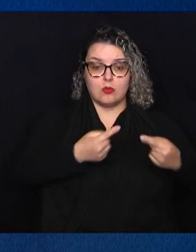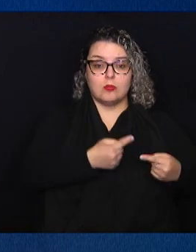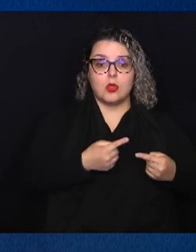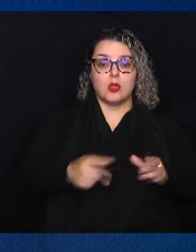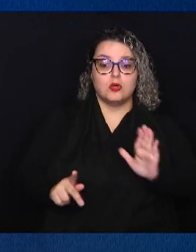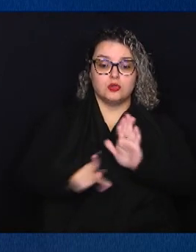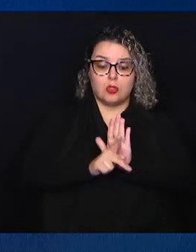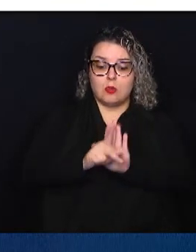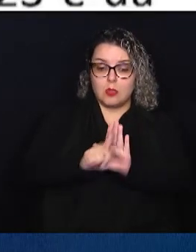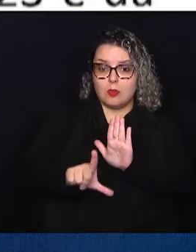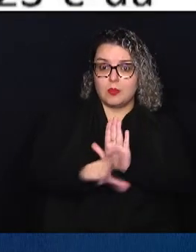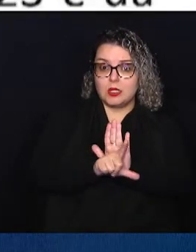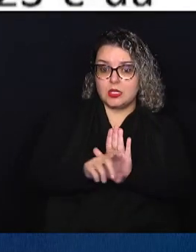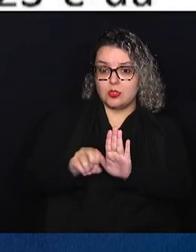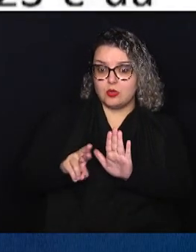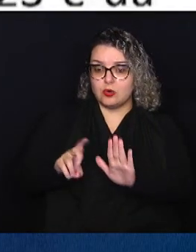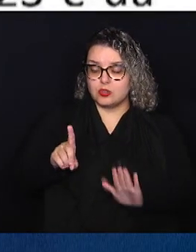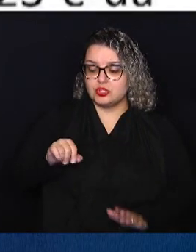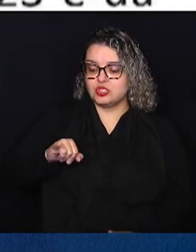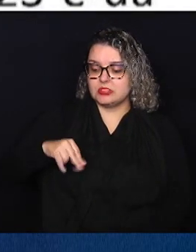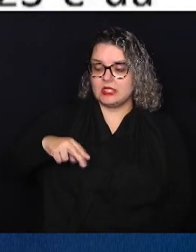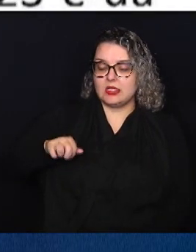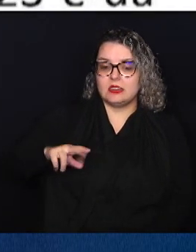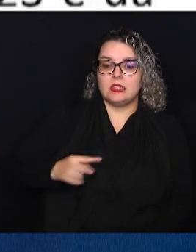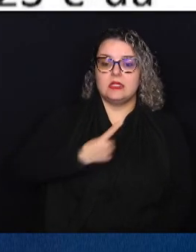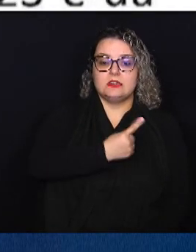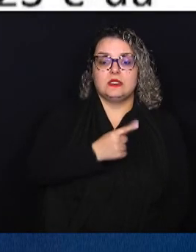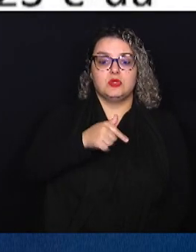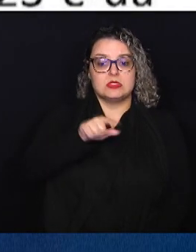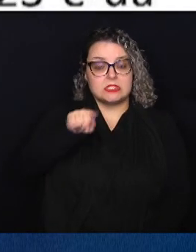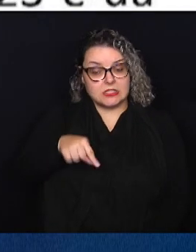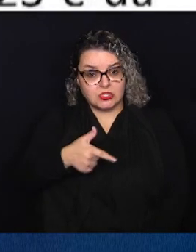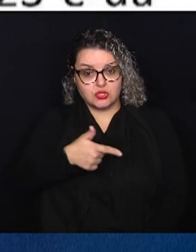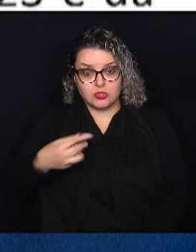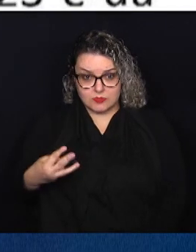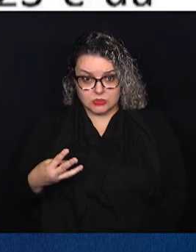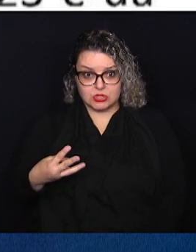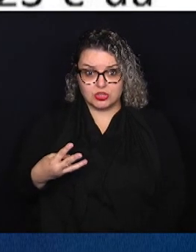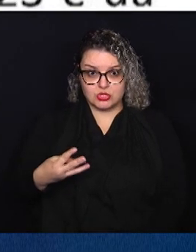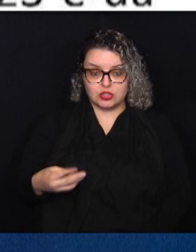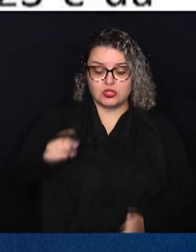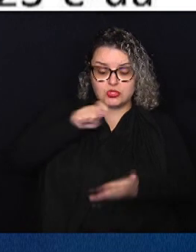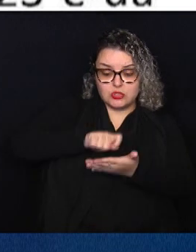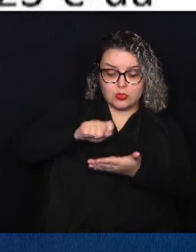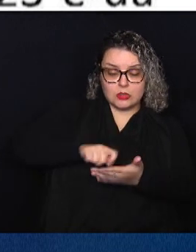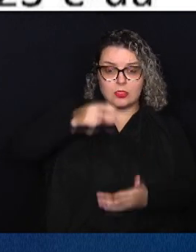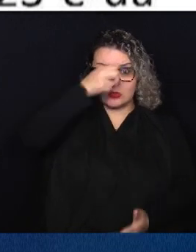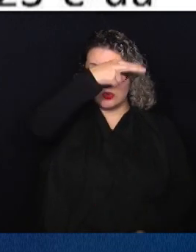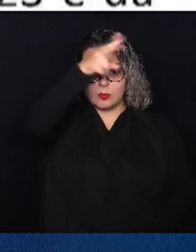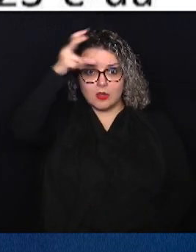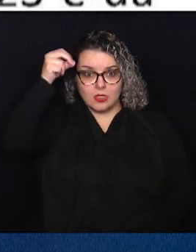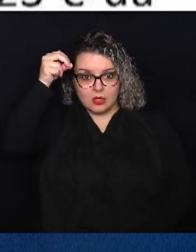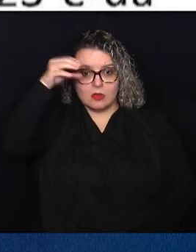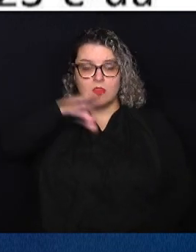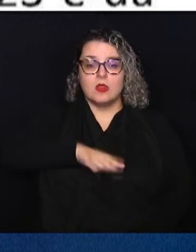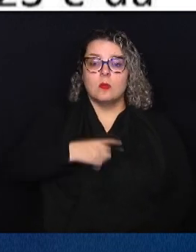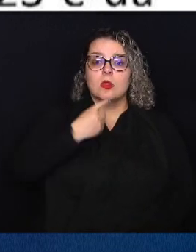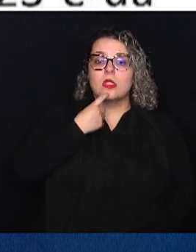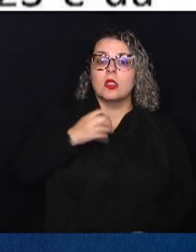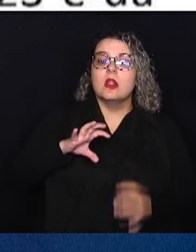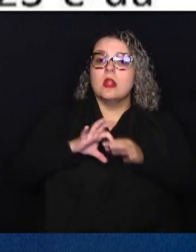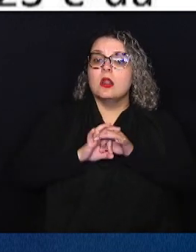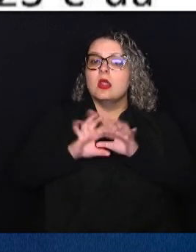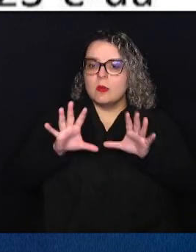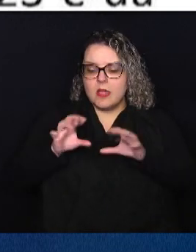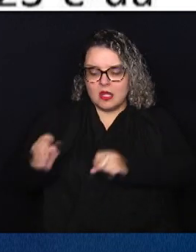projeto de lei ordinária 117 de 2023 de autoria do Prefeito Municipal, que autoriza o